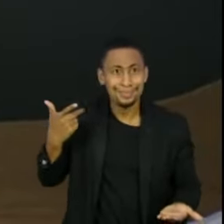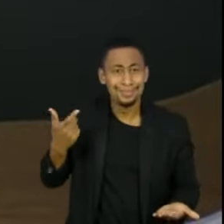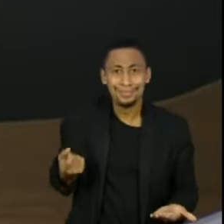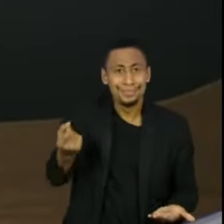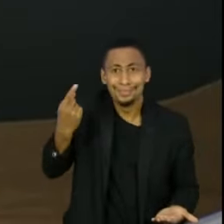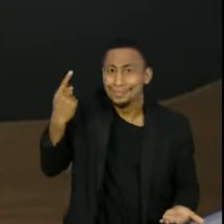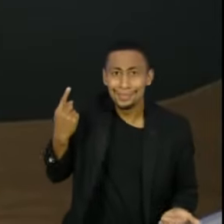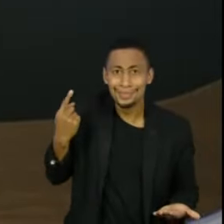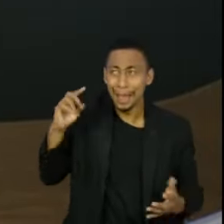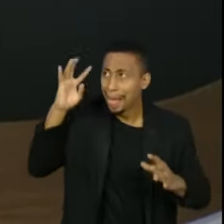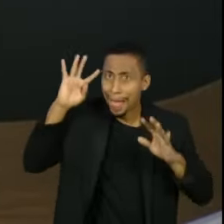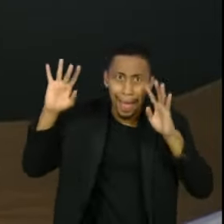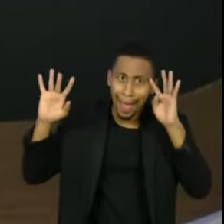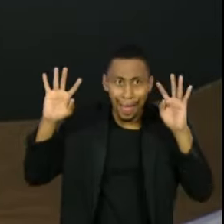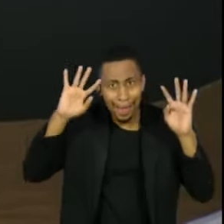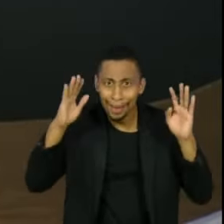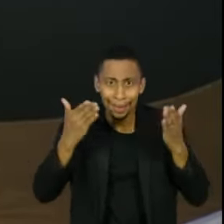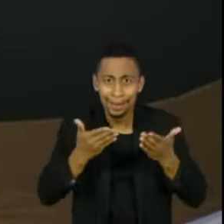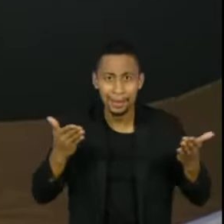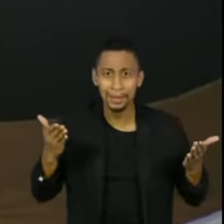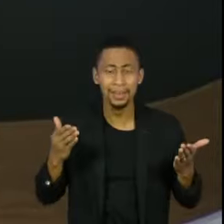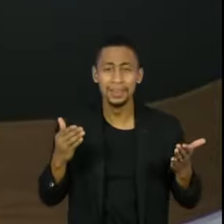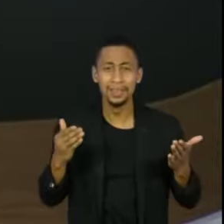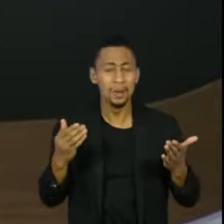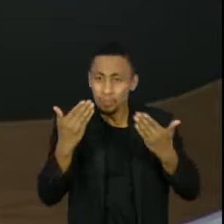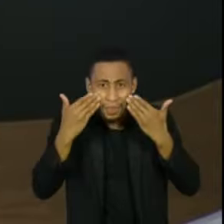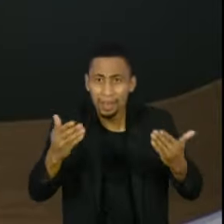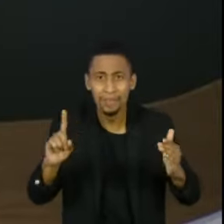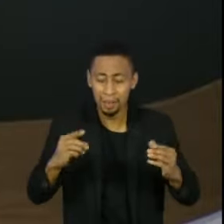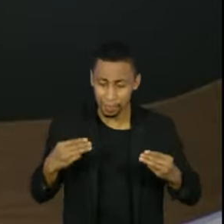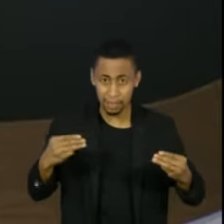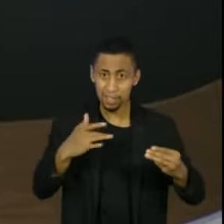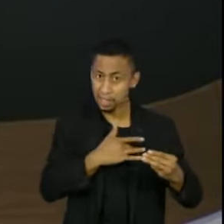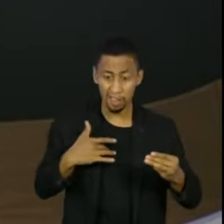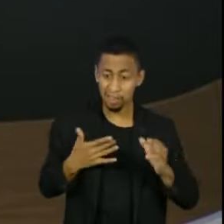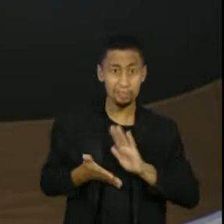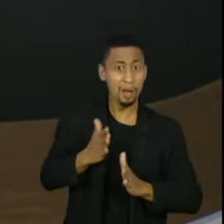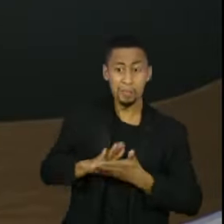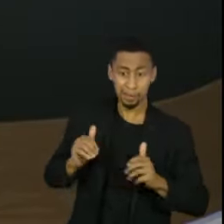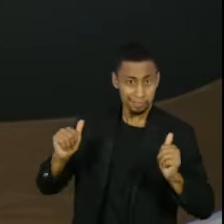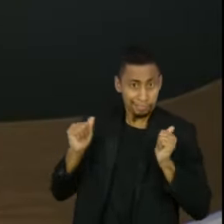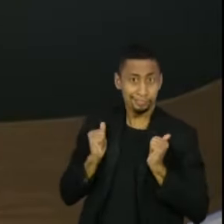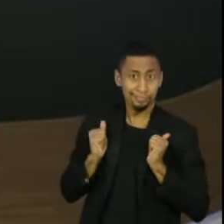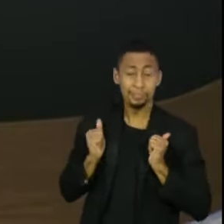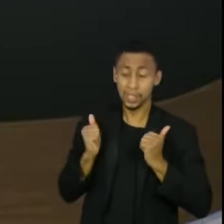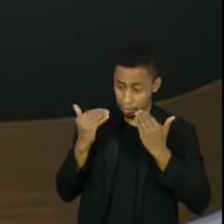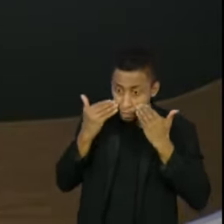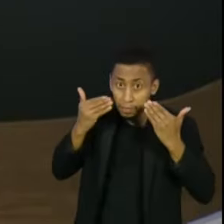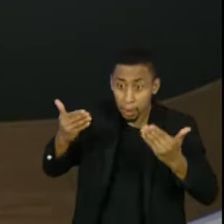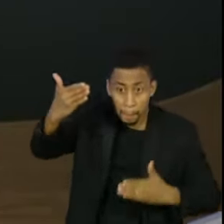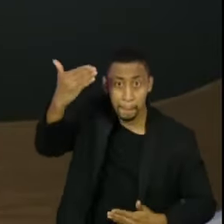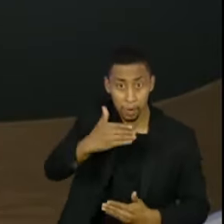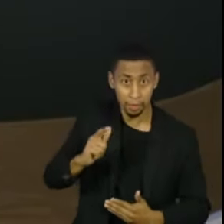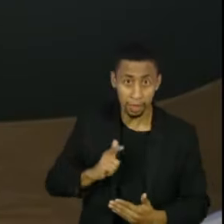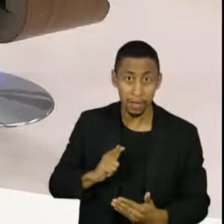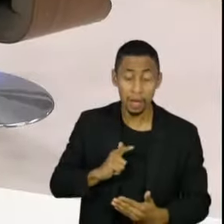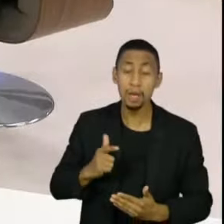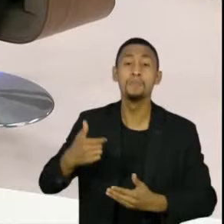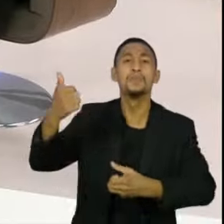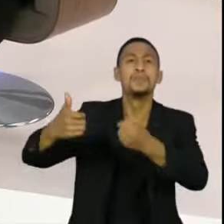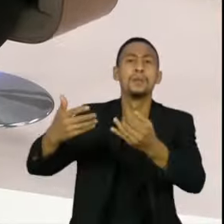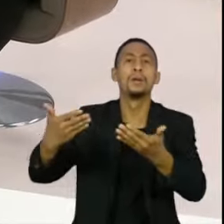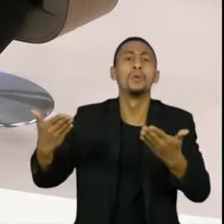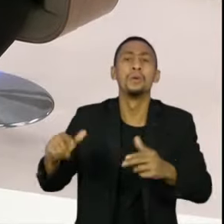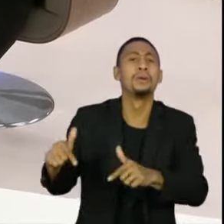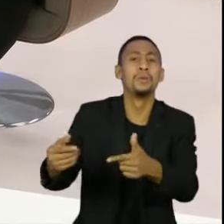parece que o senhor está um pouco imbuído de uma disposição de acreditar, porque fatos a gente não tem. Quais são os fatos? Quais são as